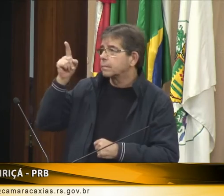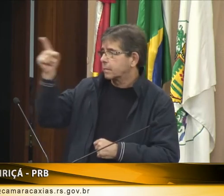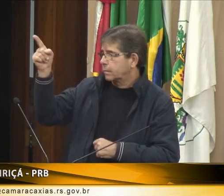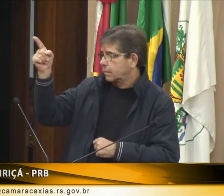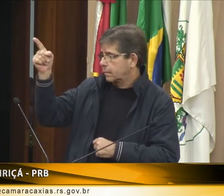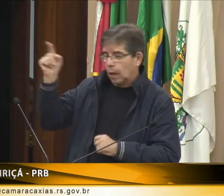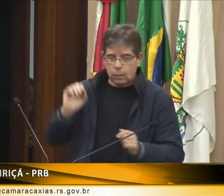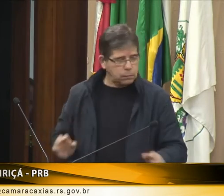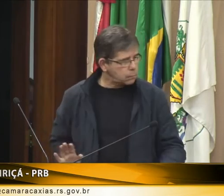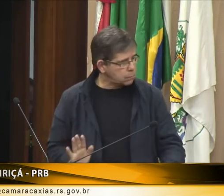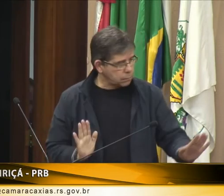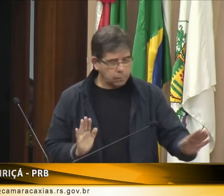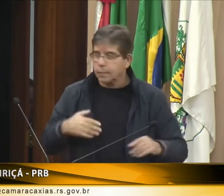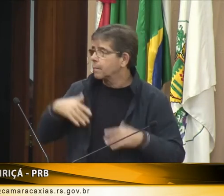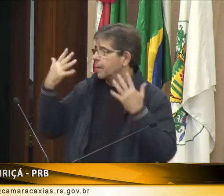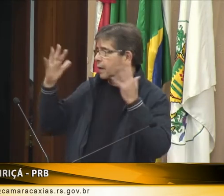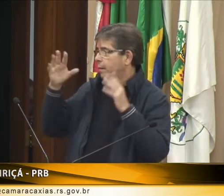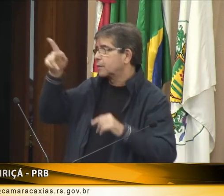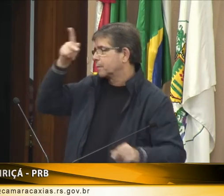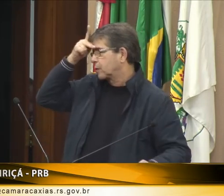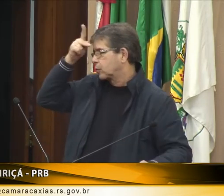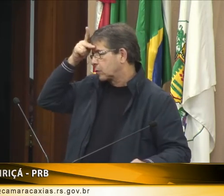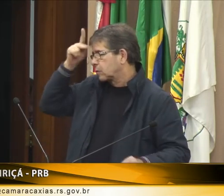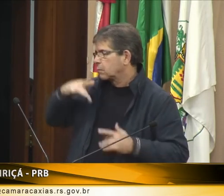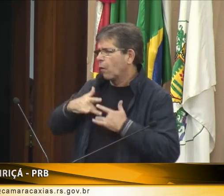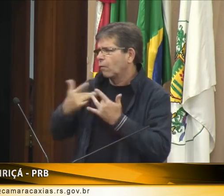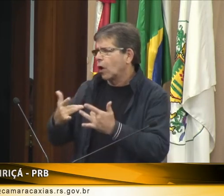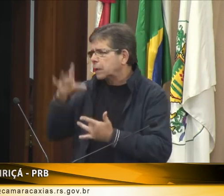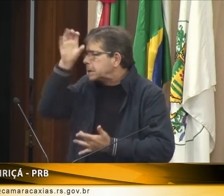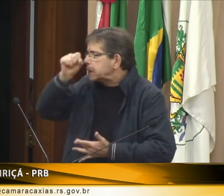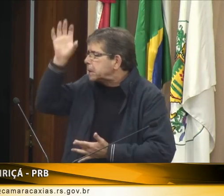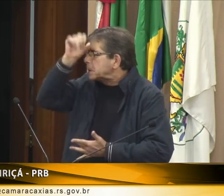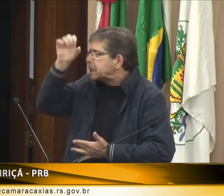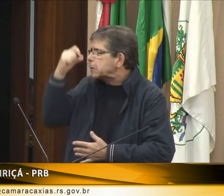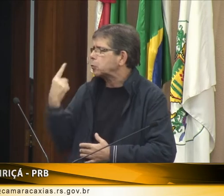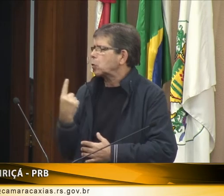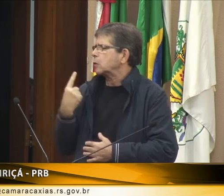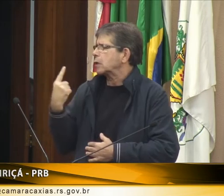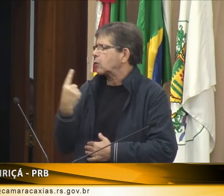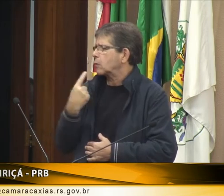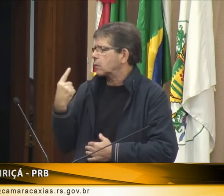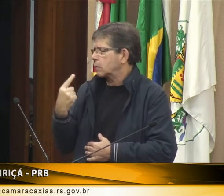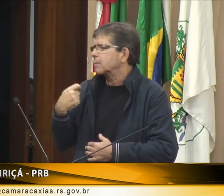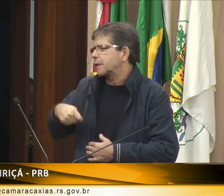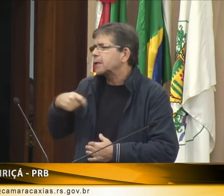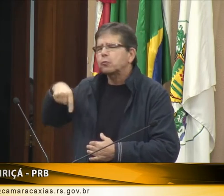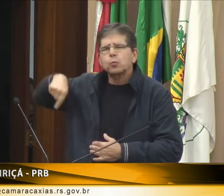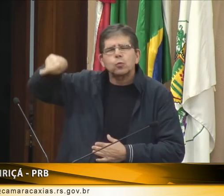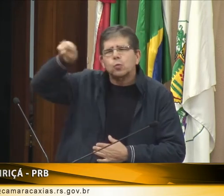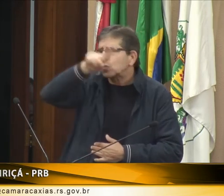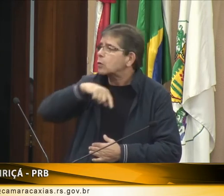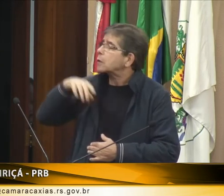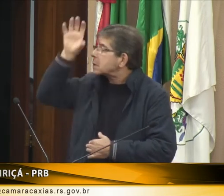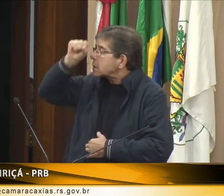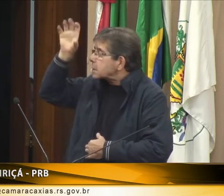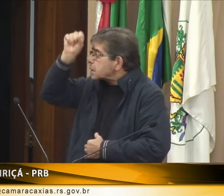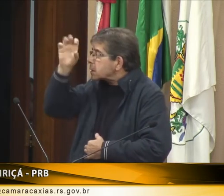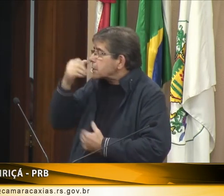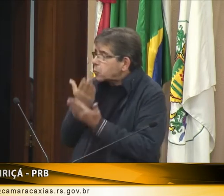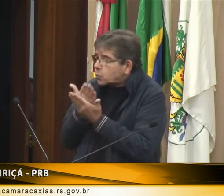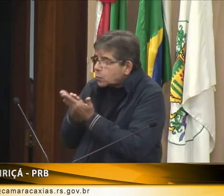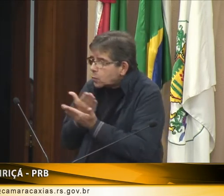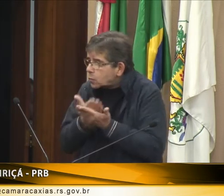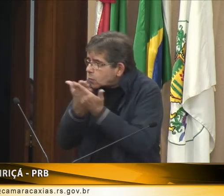Eu parabenizo esse homem, eu parabenizo esse cobrador de ônibus da cidade de Pelotas, porque ele